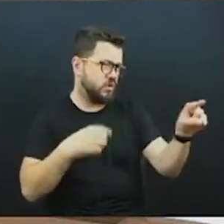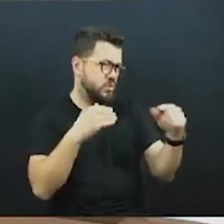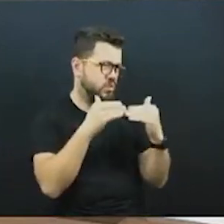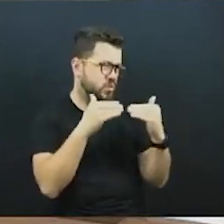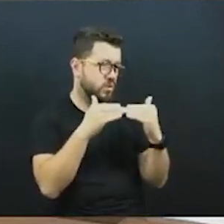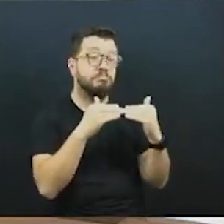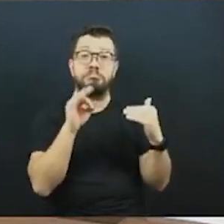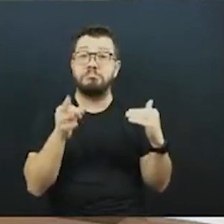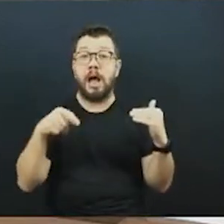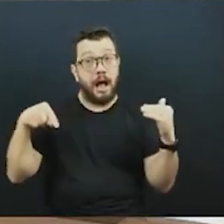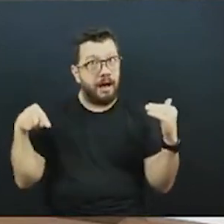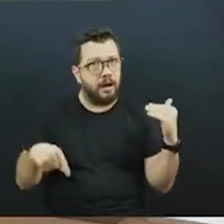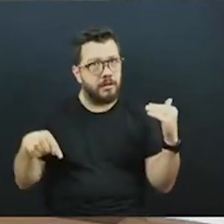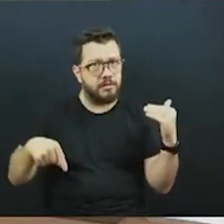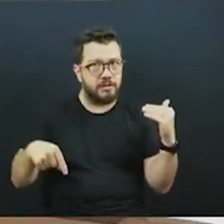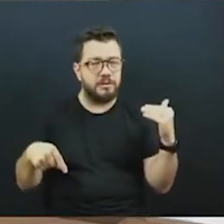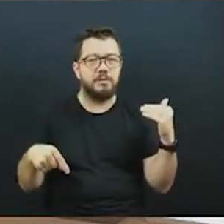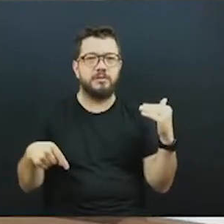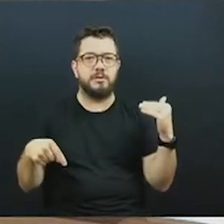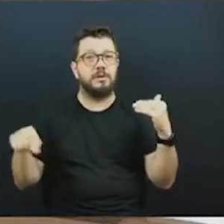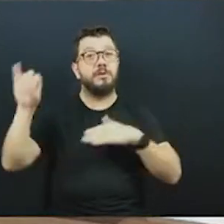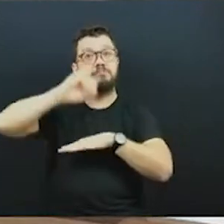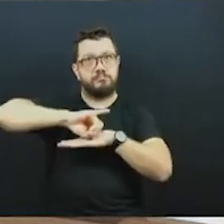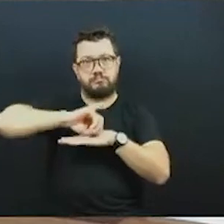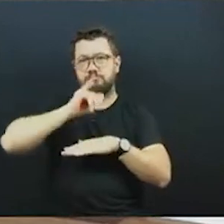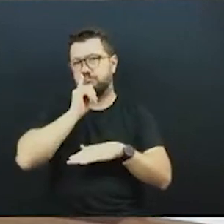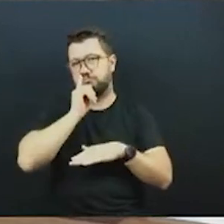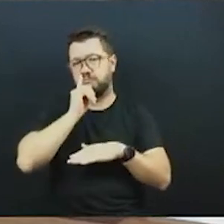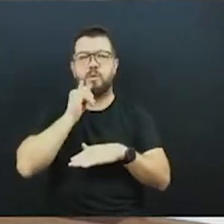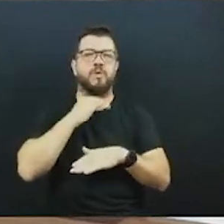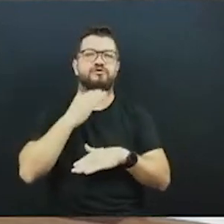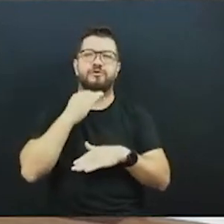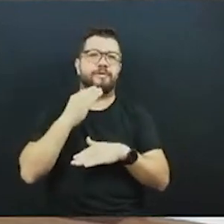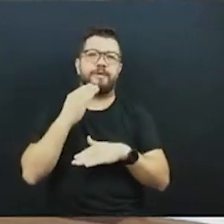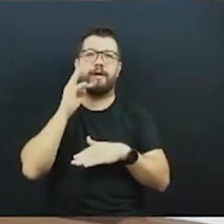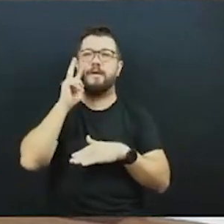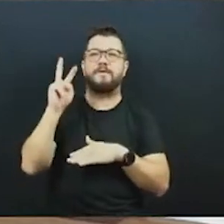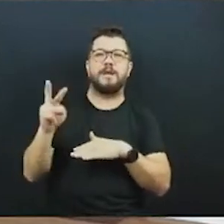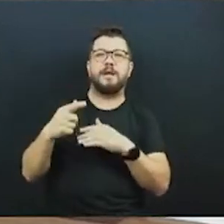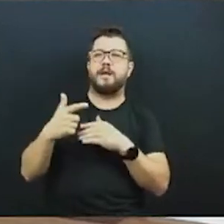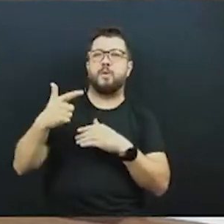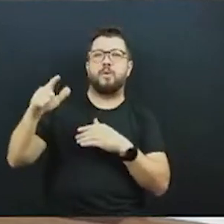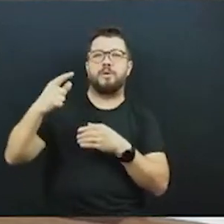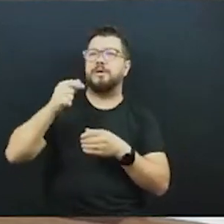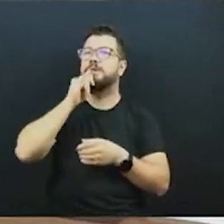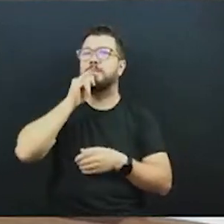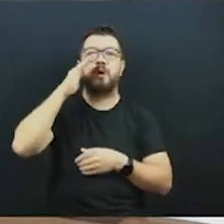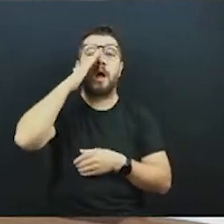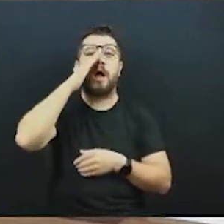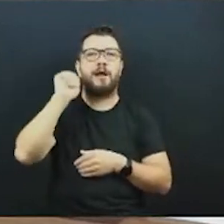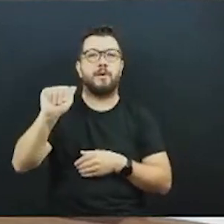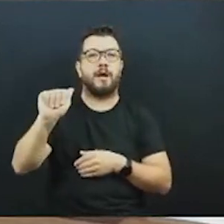capitais, principalmente, vamos falar das capitais, porque não adianta você pegar uma cidade com todo respeito à Araucária, que é uma linda